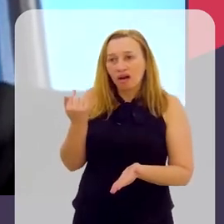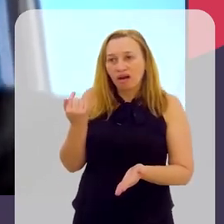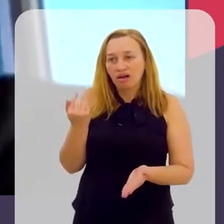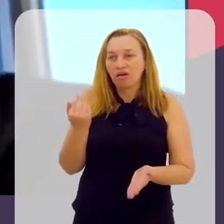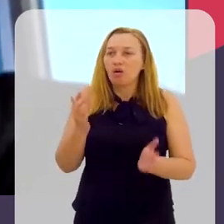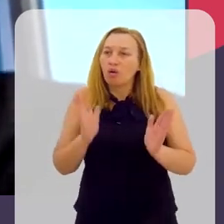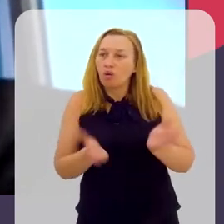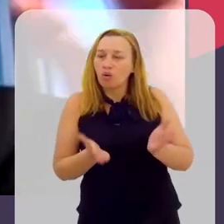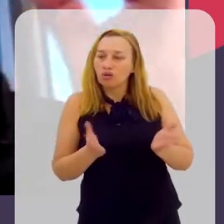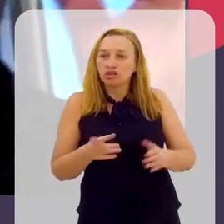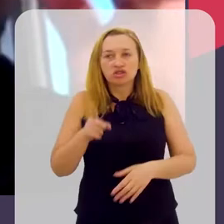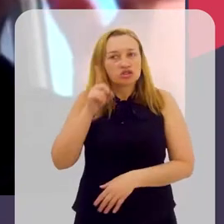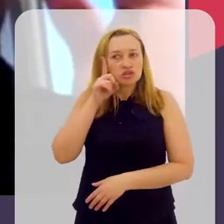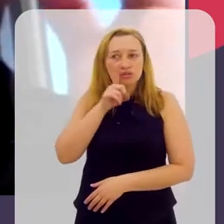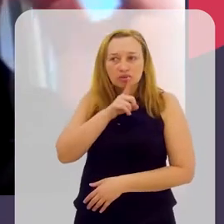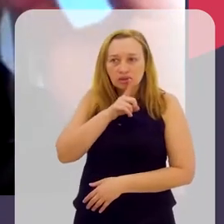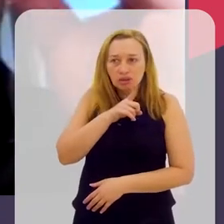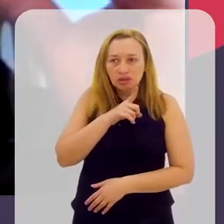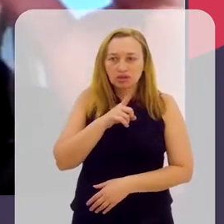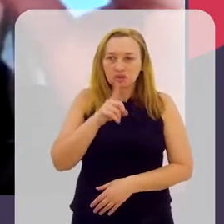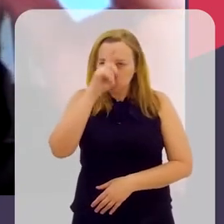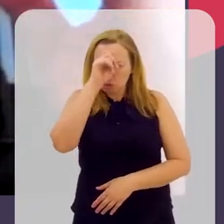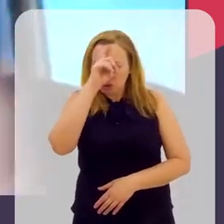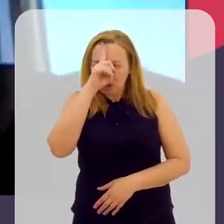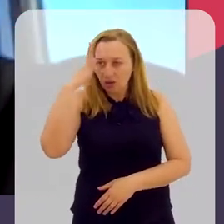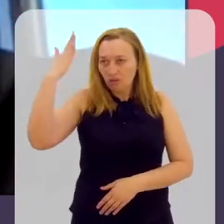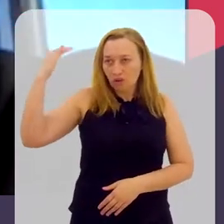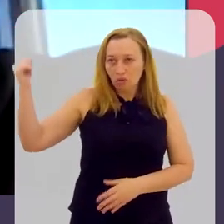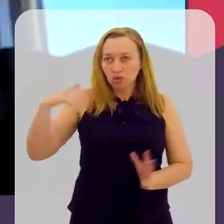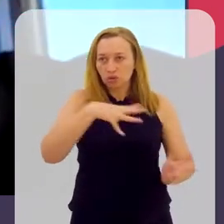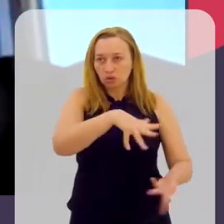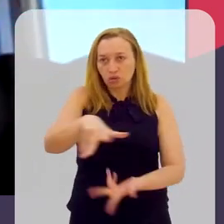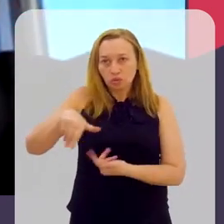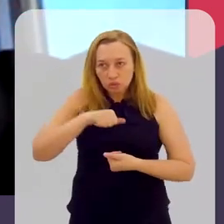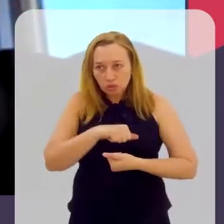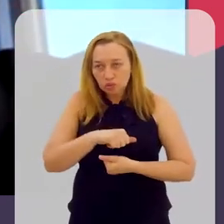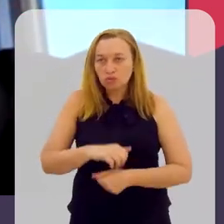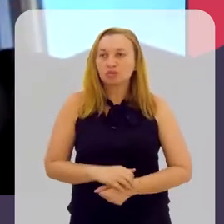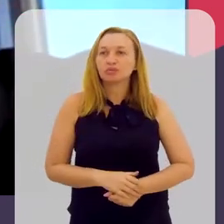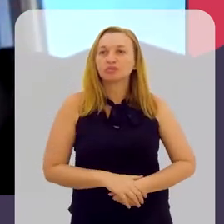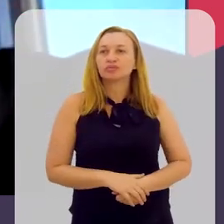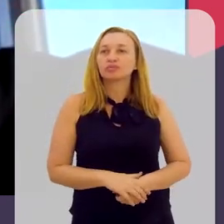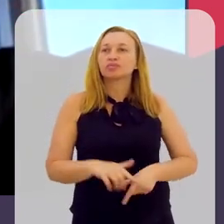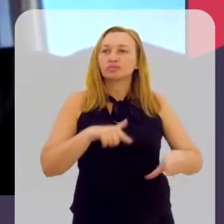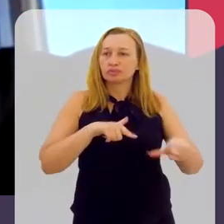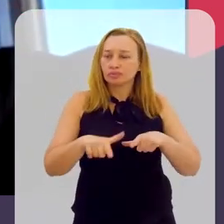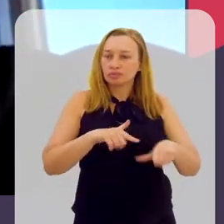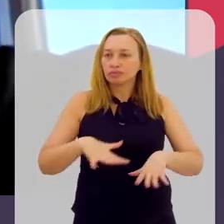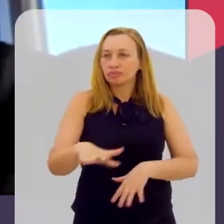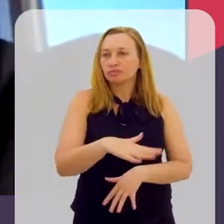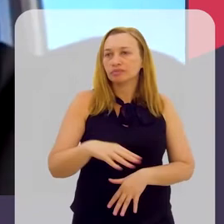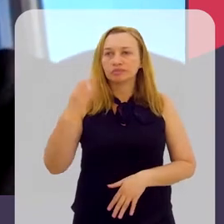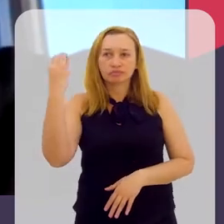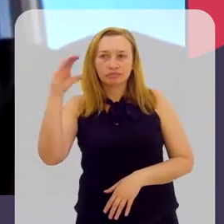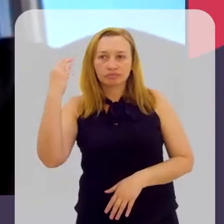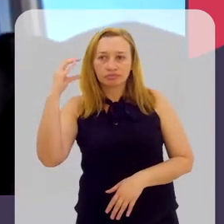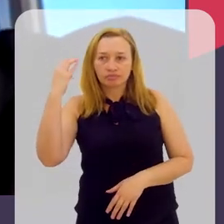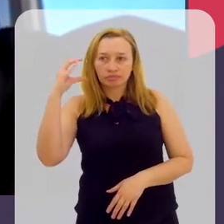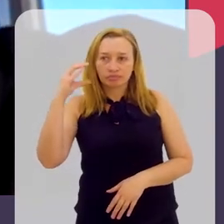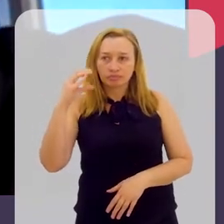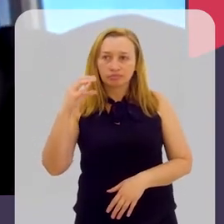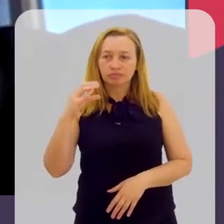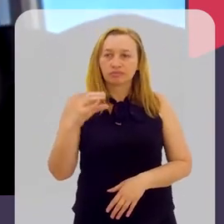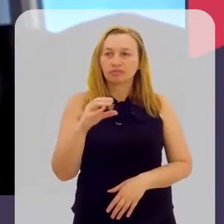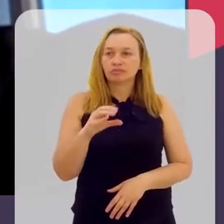Hoje em dia, eu estou aqui na Meio Clinic, é um dos maiores hospitais do mundo. Eu trabalho na parte de ciência,